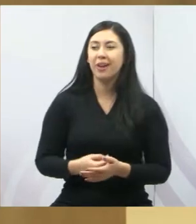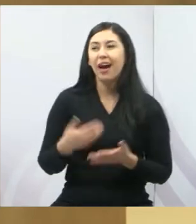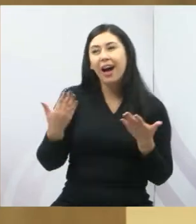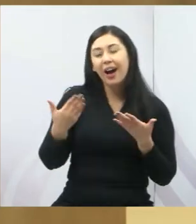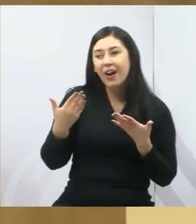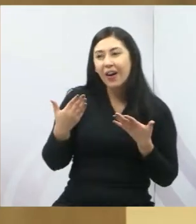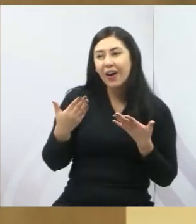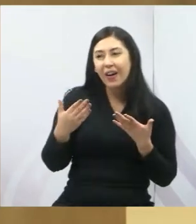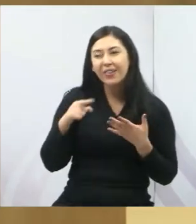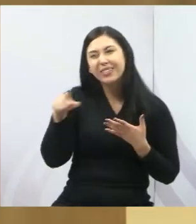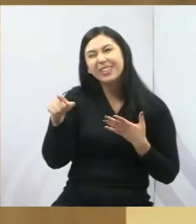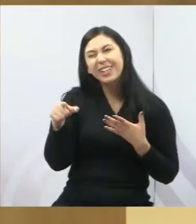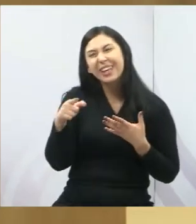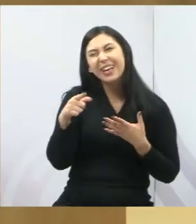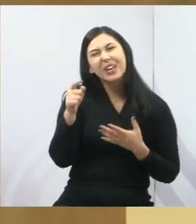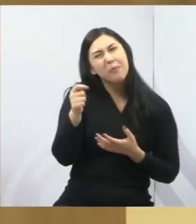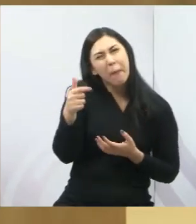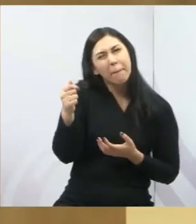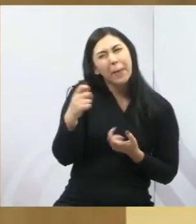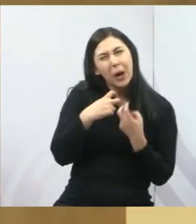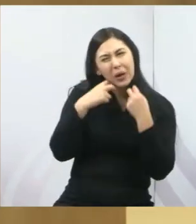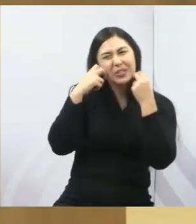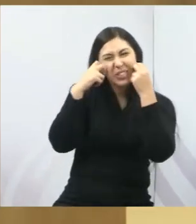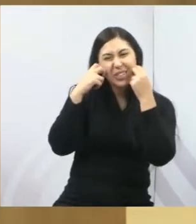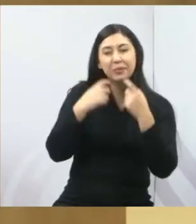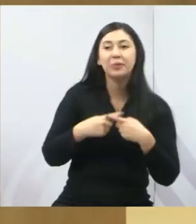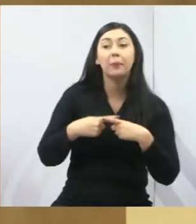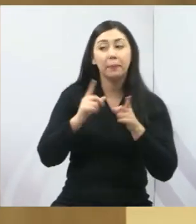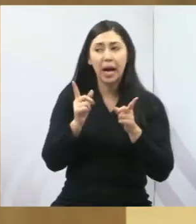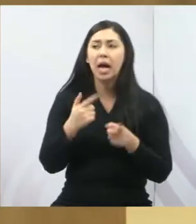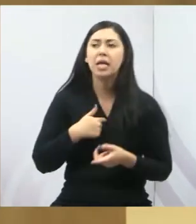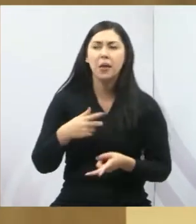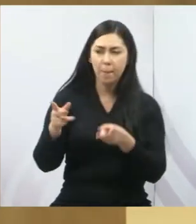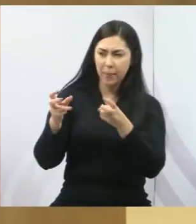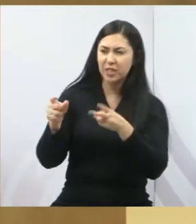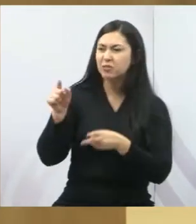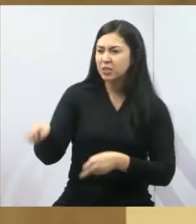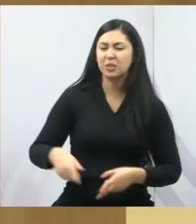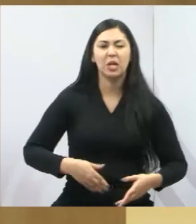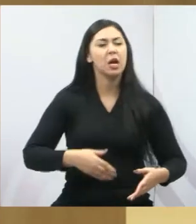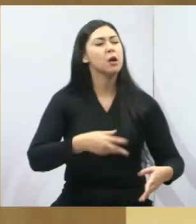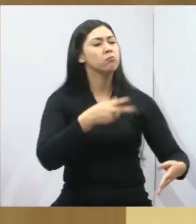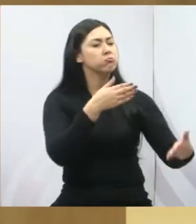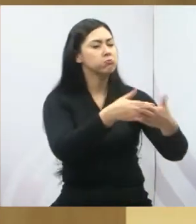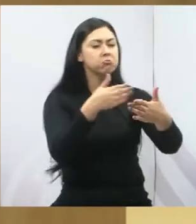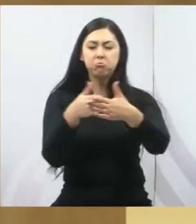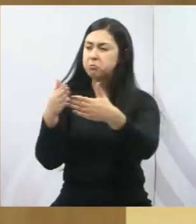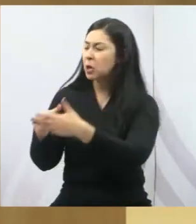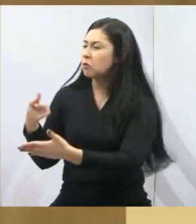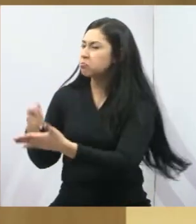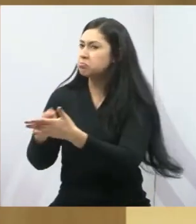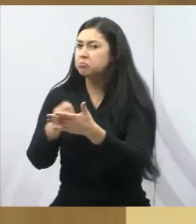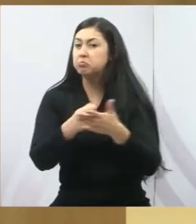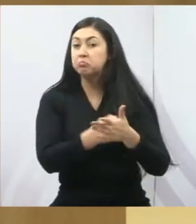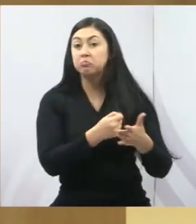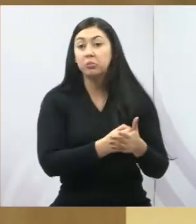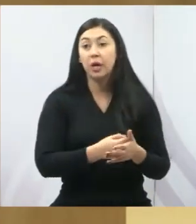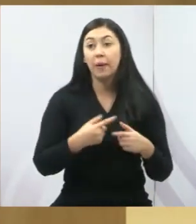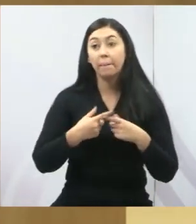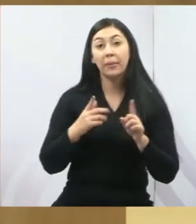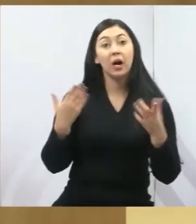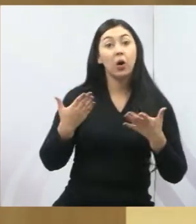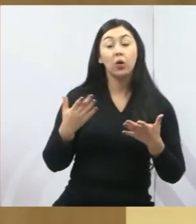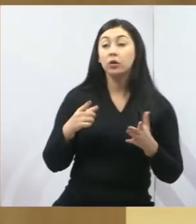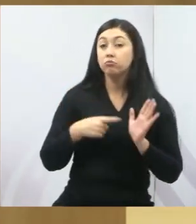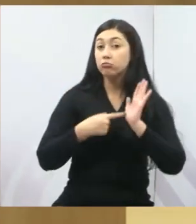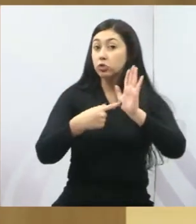meio tímido, esses três anos, né? Mas mesmo assim, eu vejo o senhor andando para os bairros, cobrando. A exemplo foi que hoje o senhor pôs uma foto lá